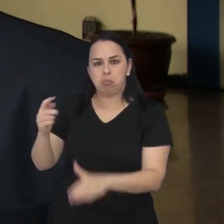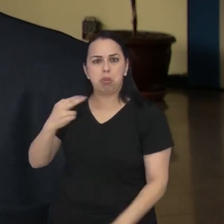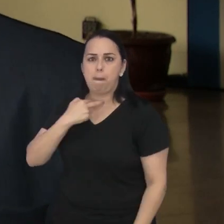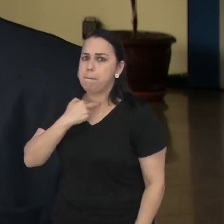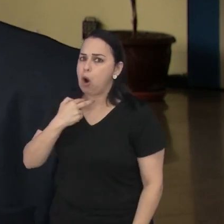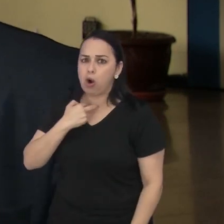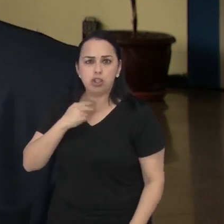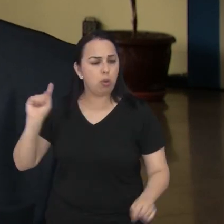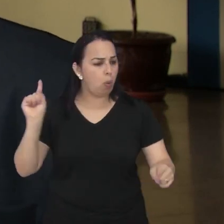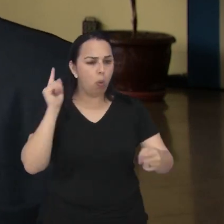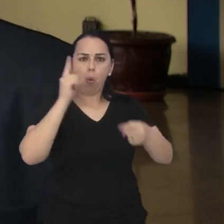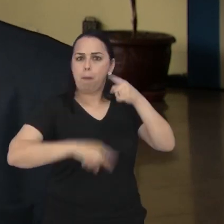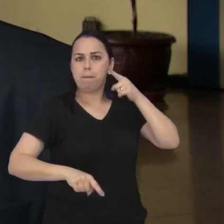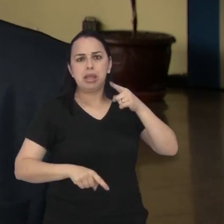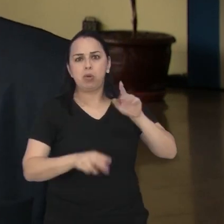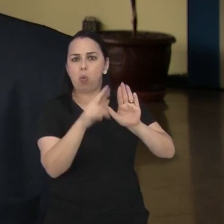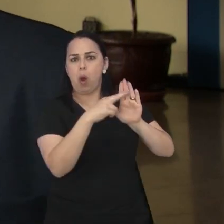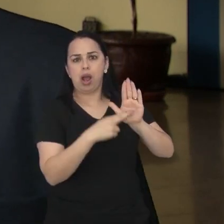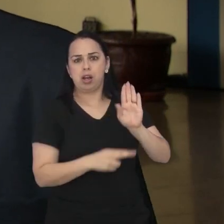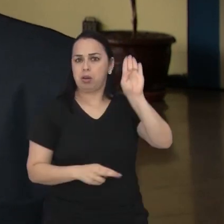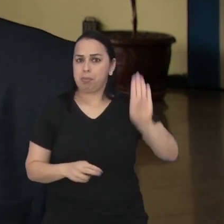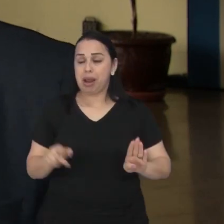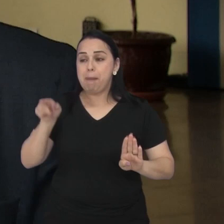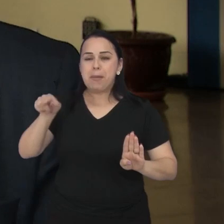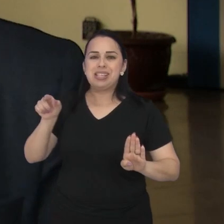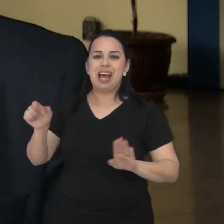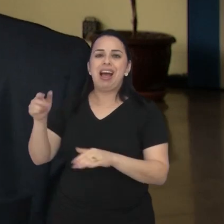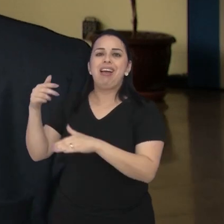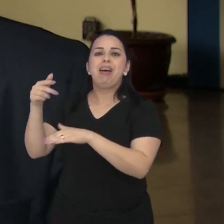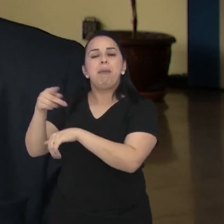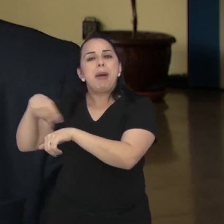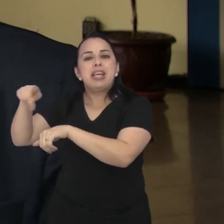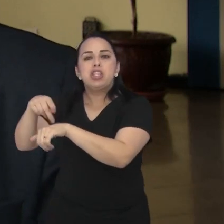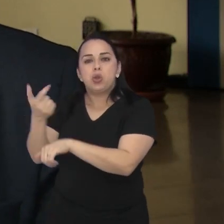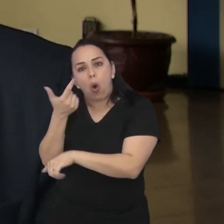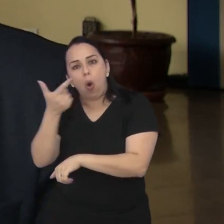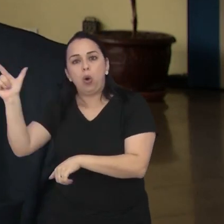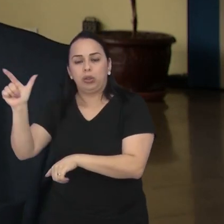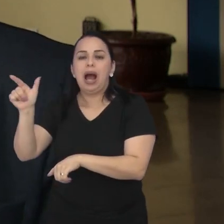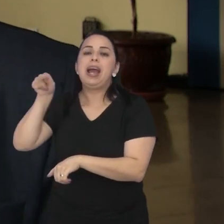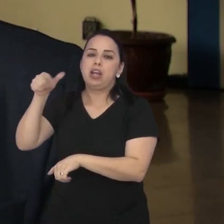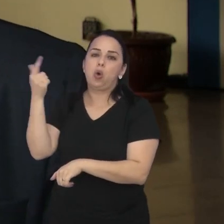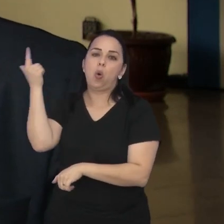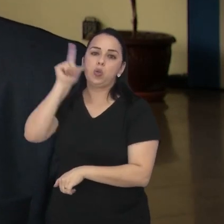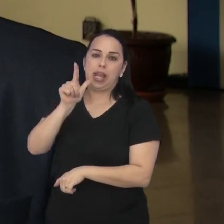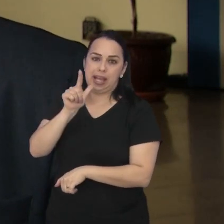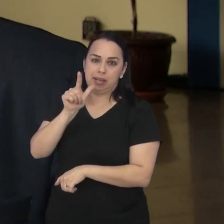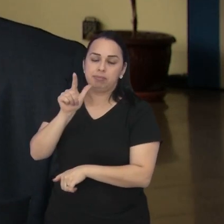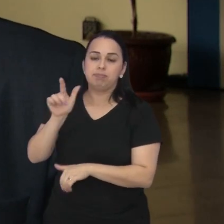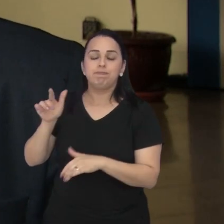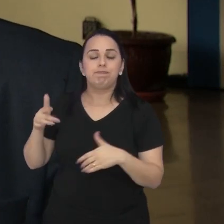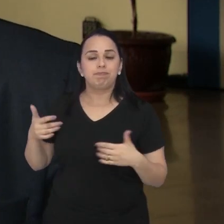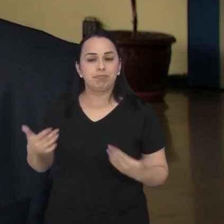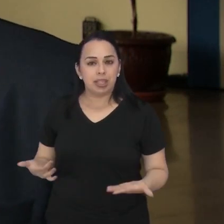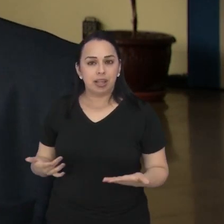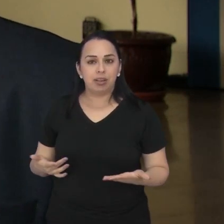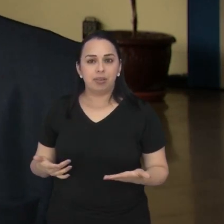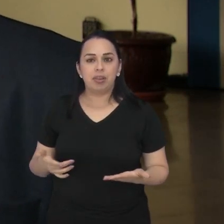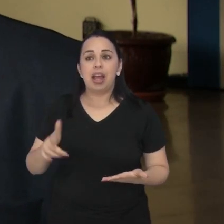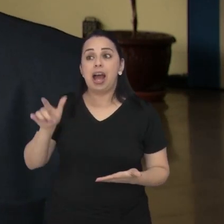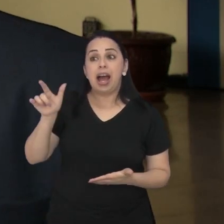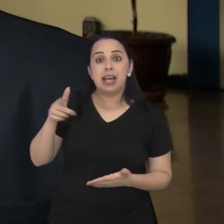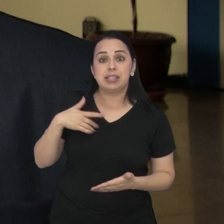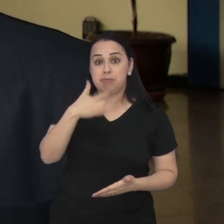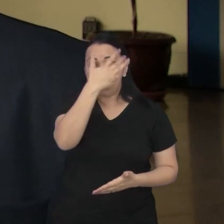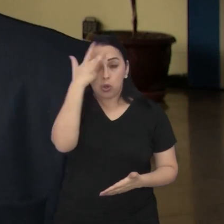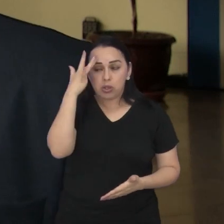proibida pela legislação nacional porém como elas estão fora do país elas conseguem operar o que acontece é que